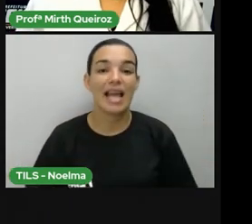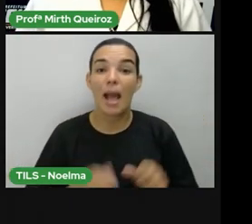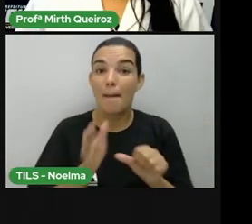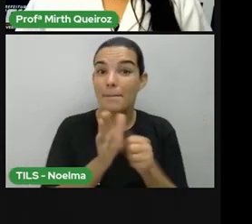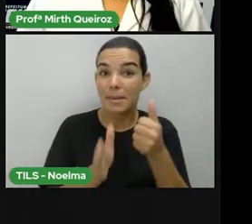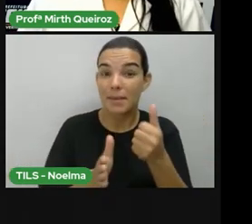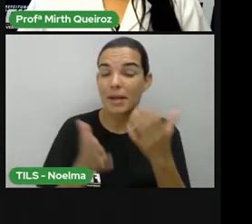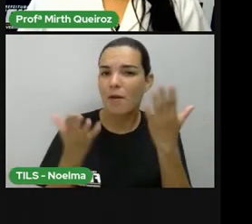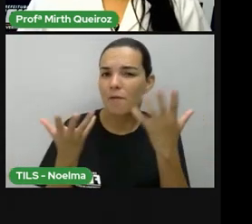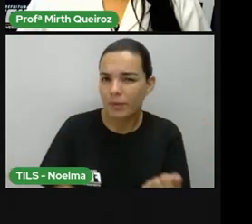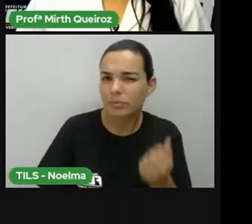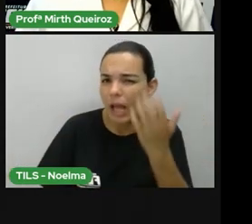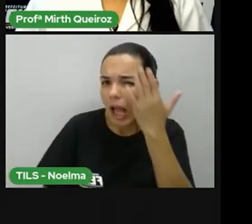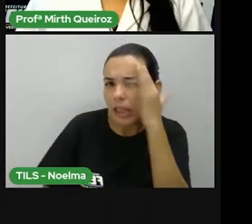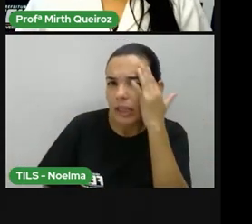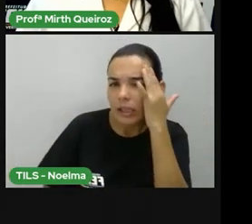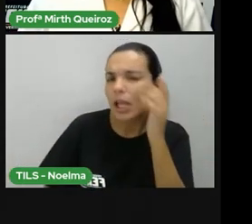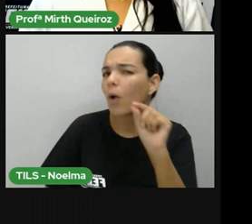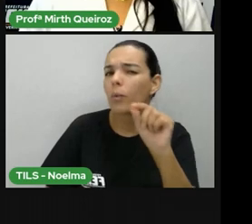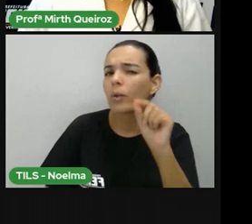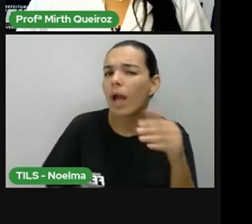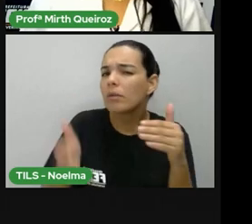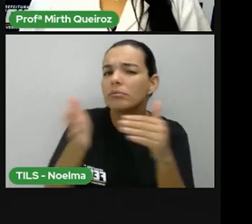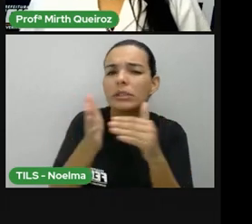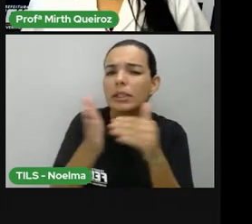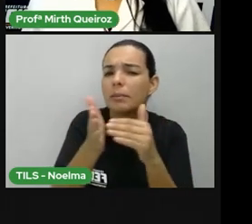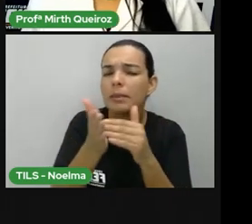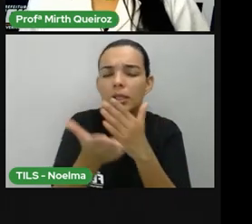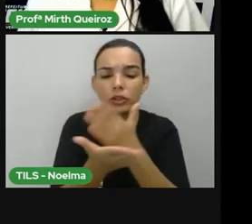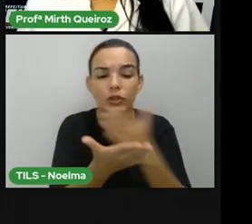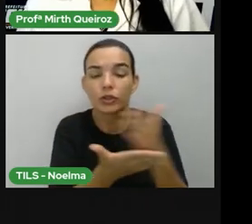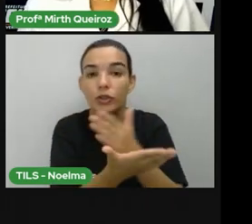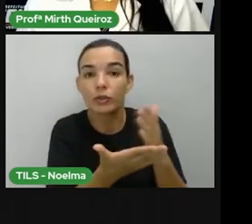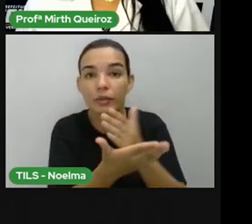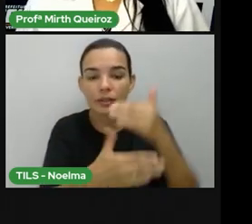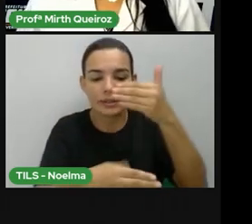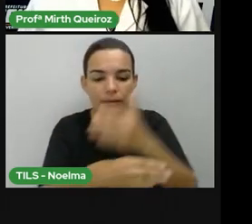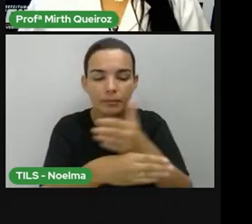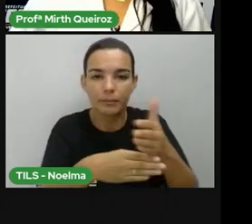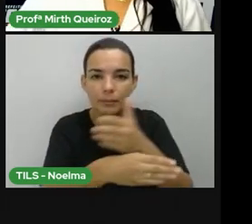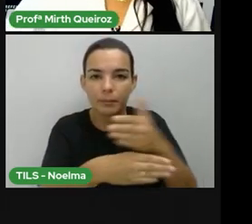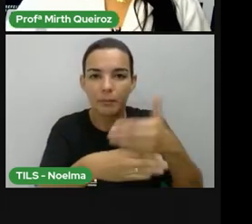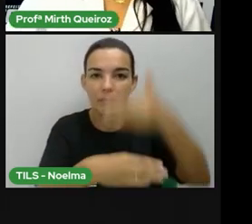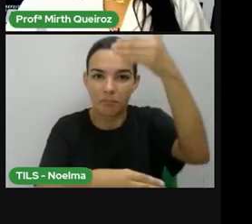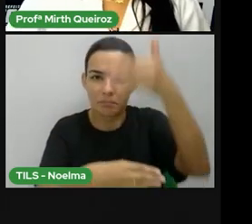Primeiro, vamos entender o que são limites, divisas e fronteiras.